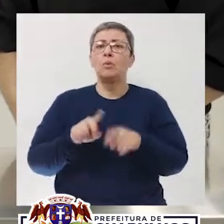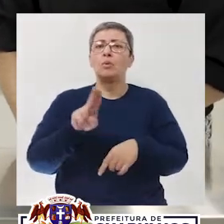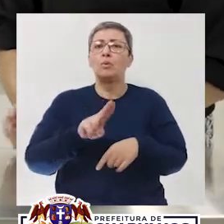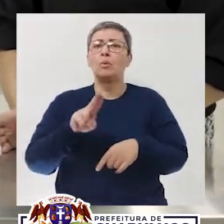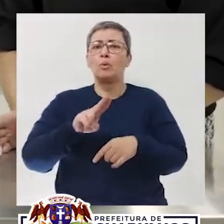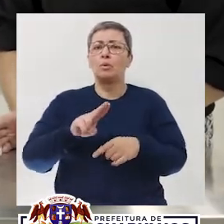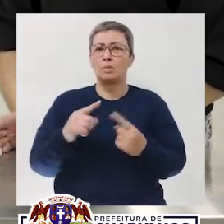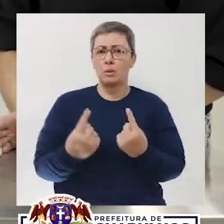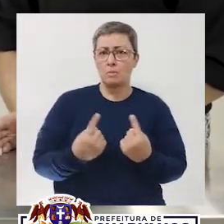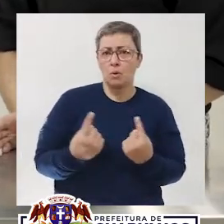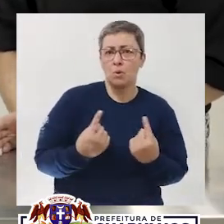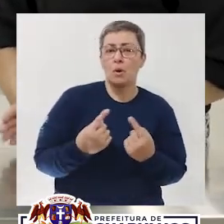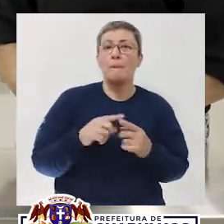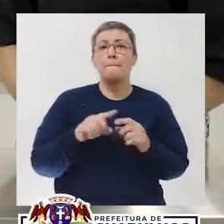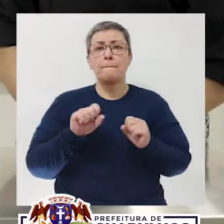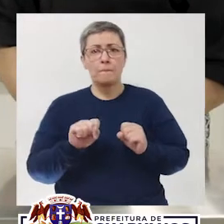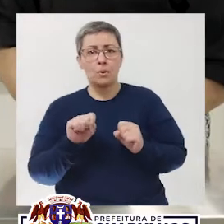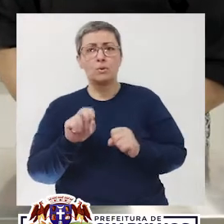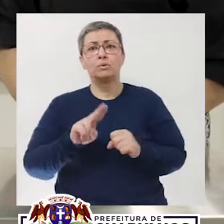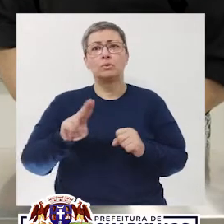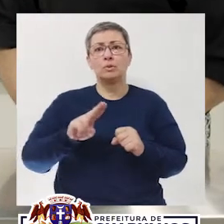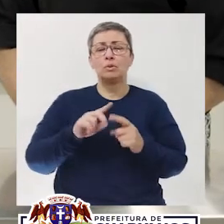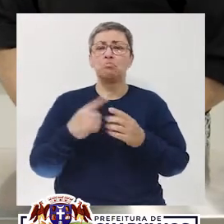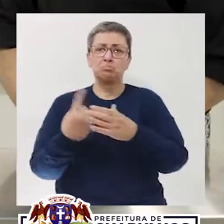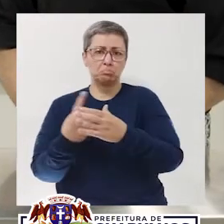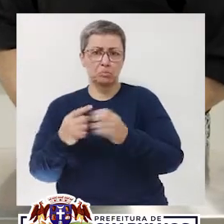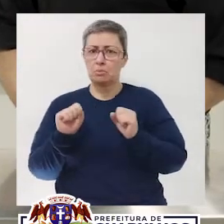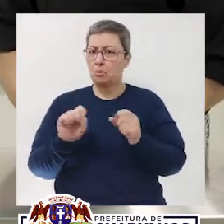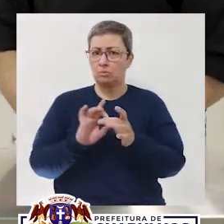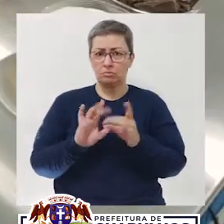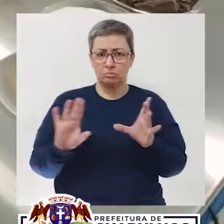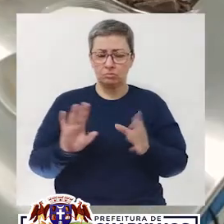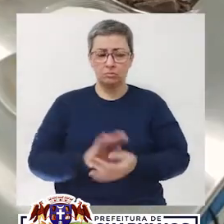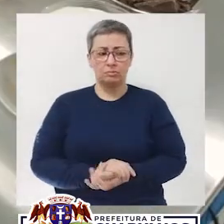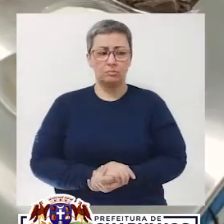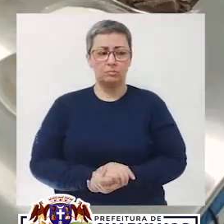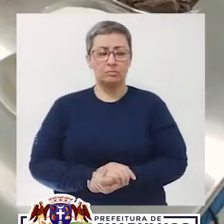Aí você está usando um processador, mas se quiser pode usar... Mas pode bater no liquidificador.